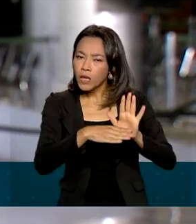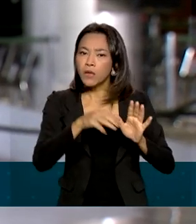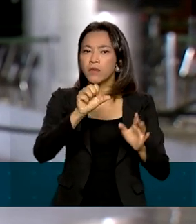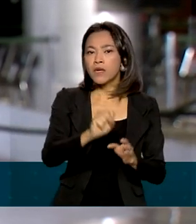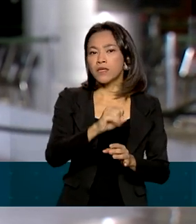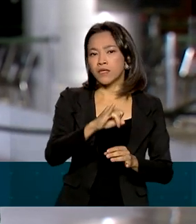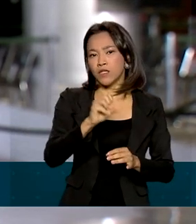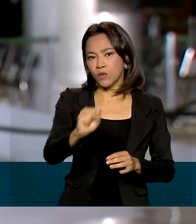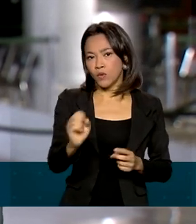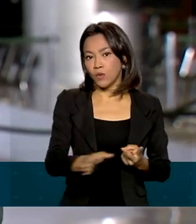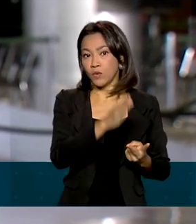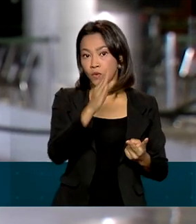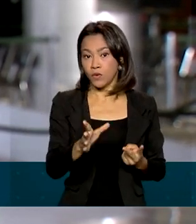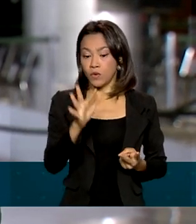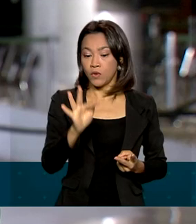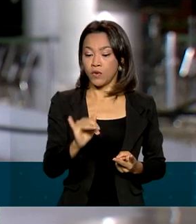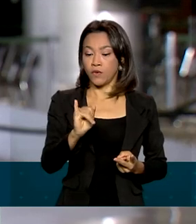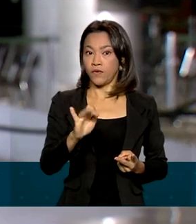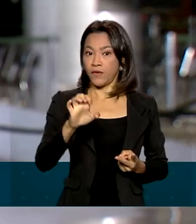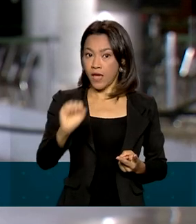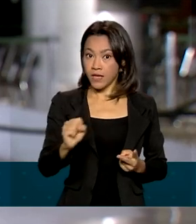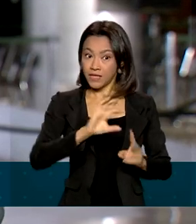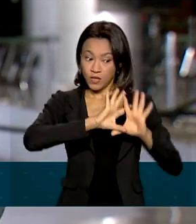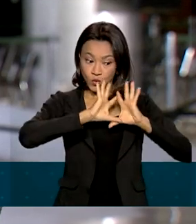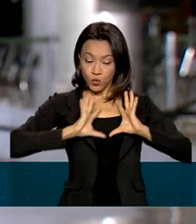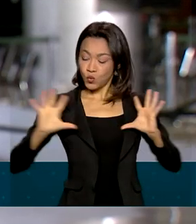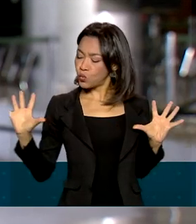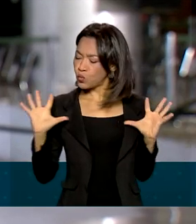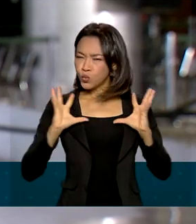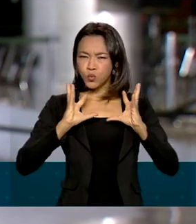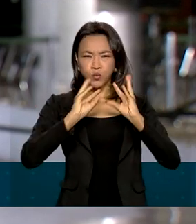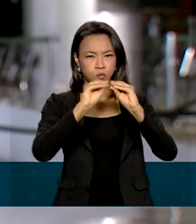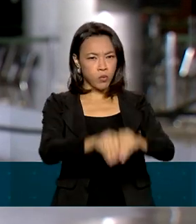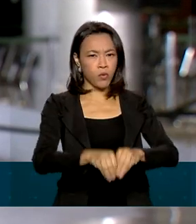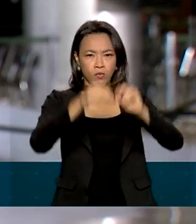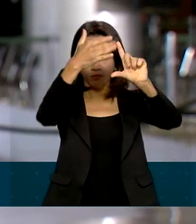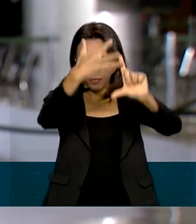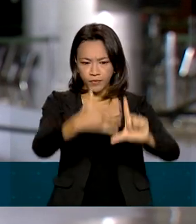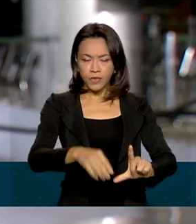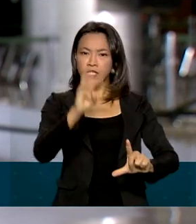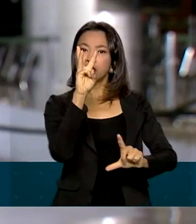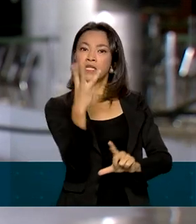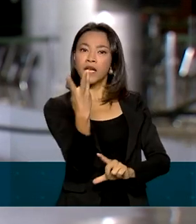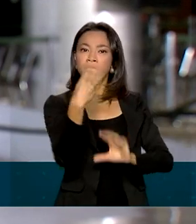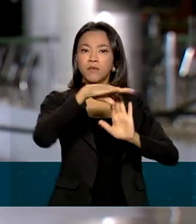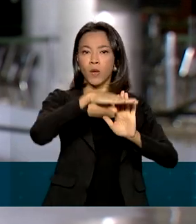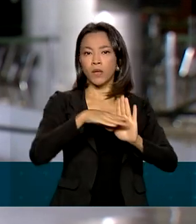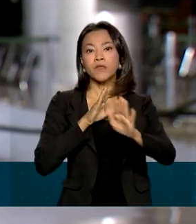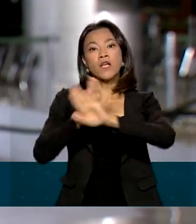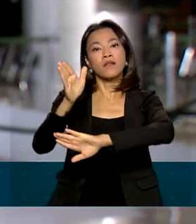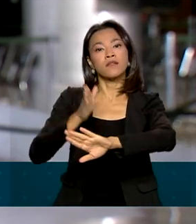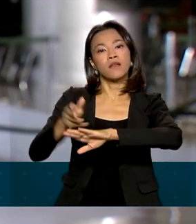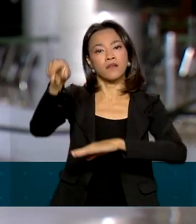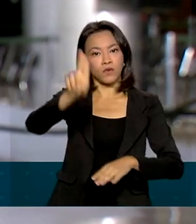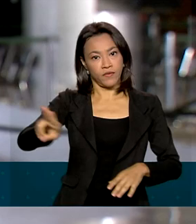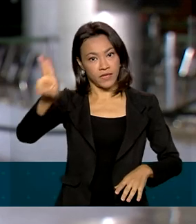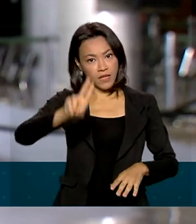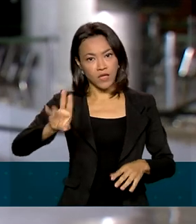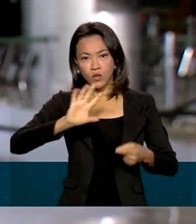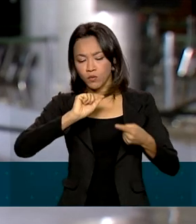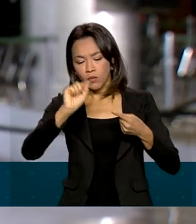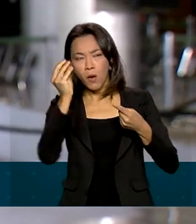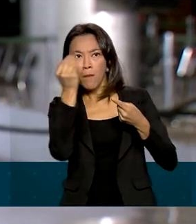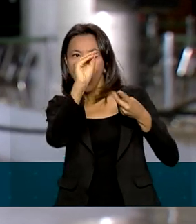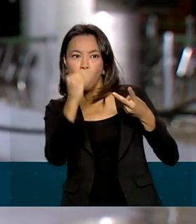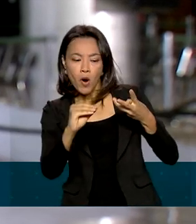e FIES. Nesse único portal vai reunir todas as informações sobre esses três programas de acesso à universidade, elas ficarão todas reunidas,